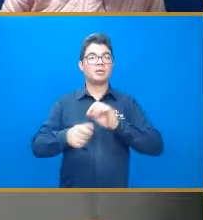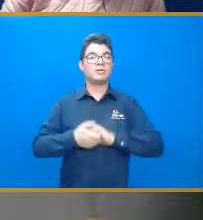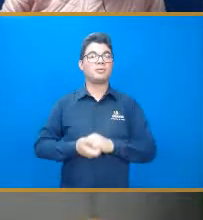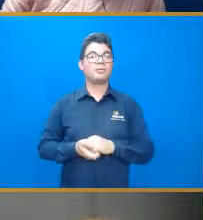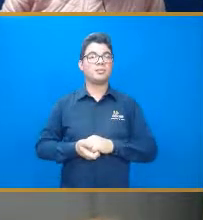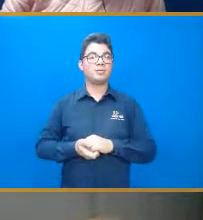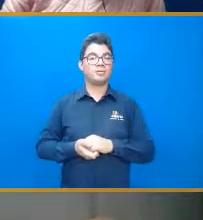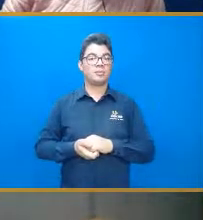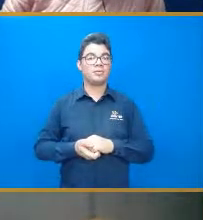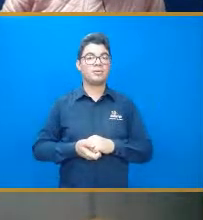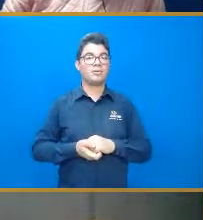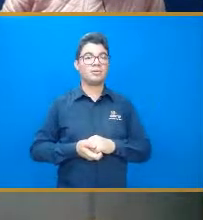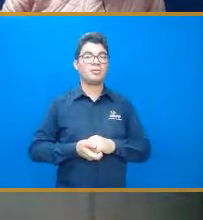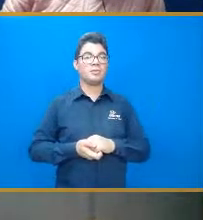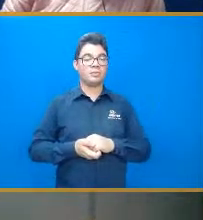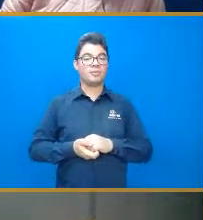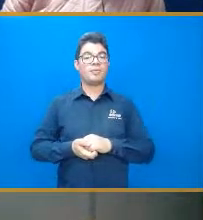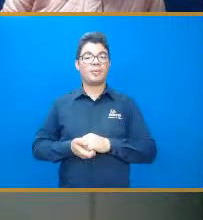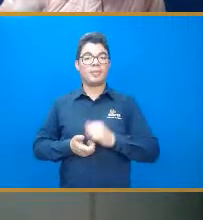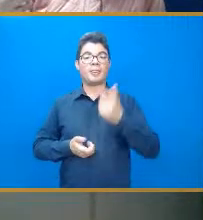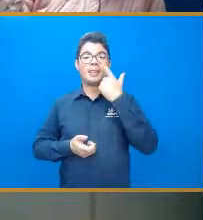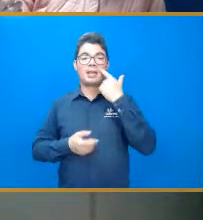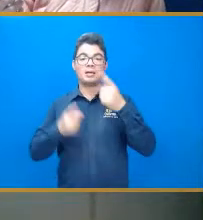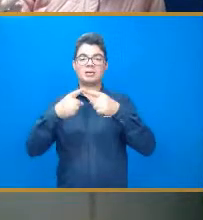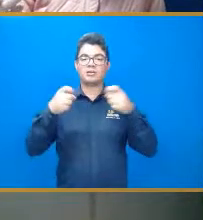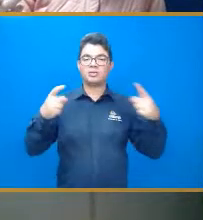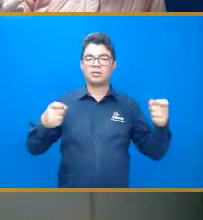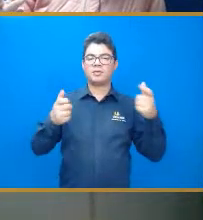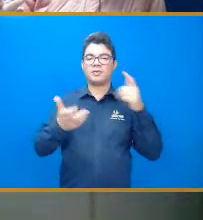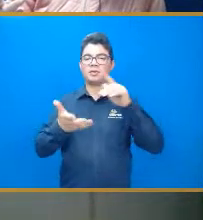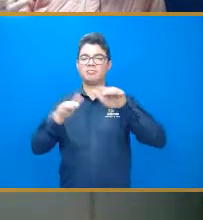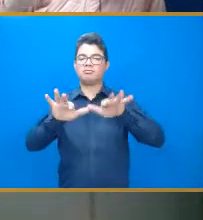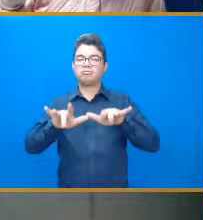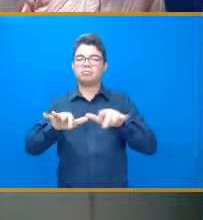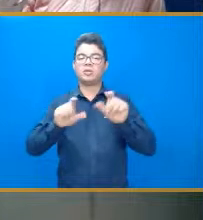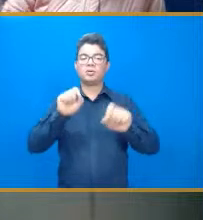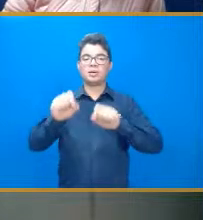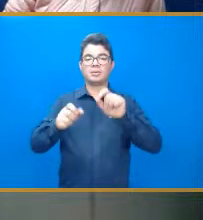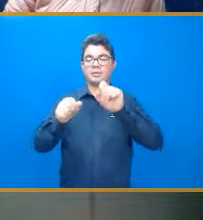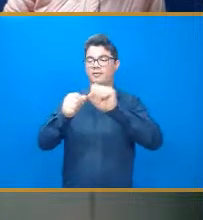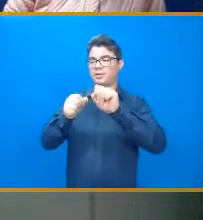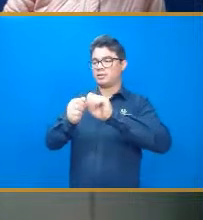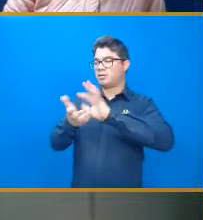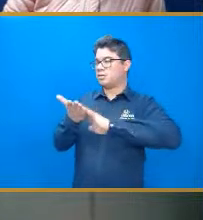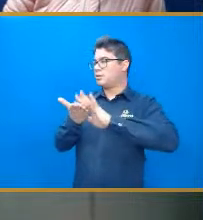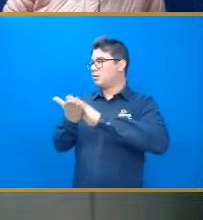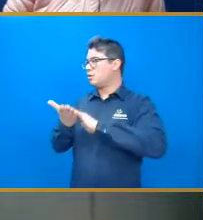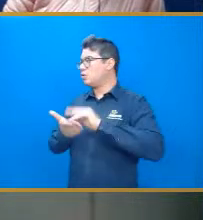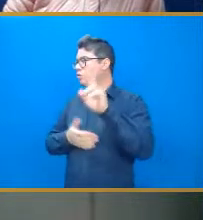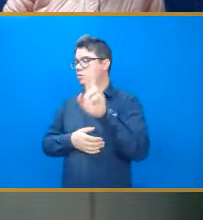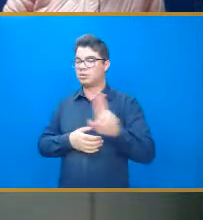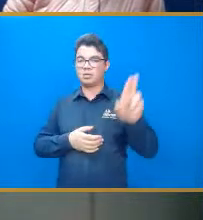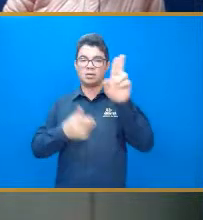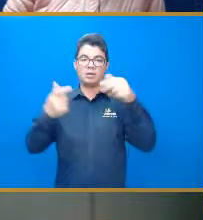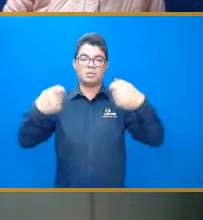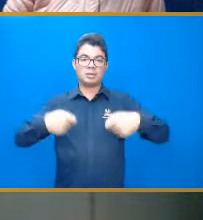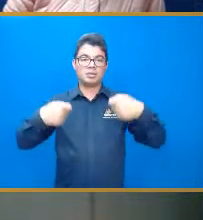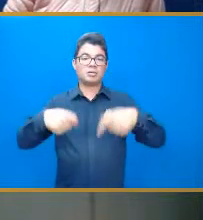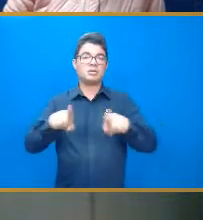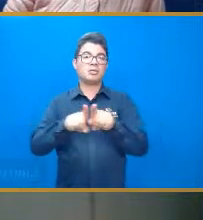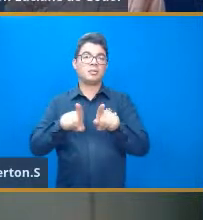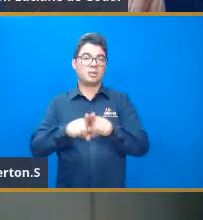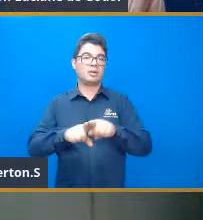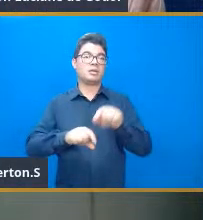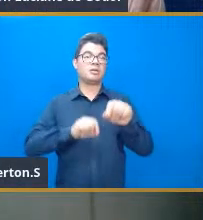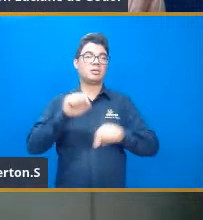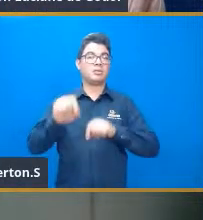tem que, é, científicas, só que você tem que saber programar, né, tem que saber usar também, né, porque senão não adianta, né, eu, por exemplo,